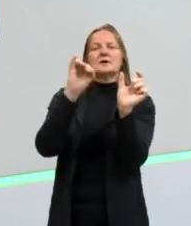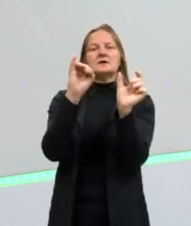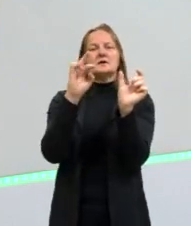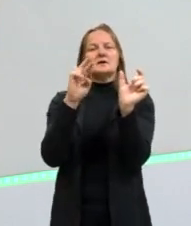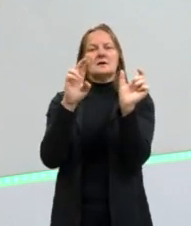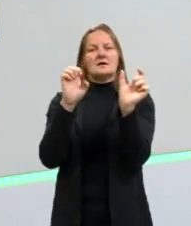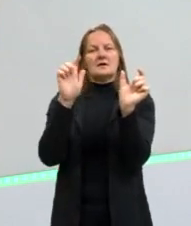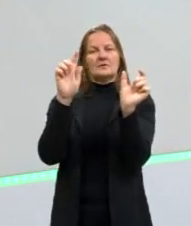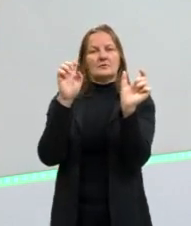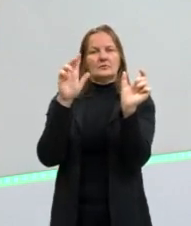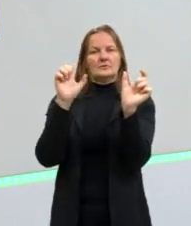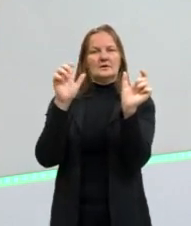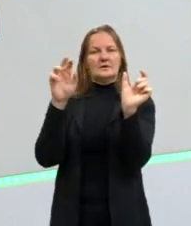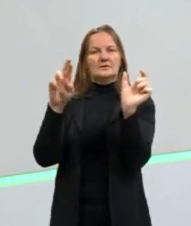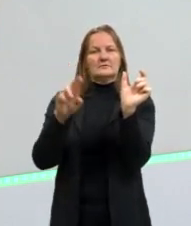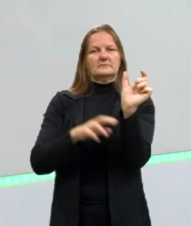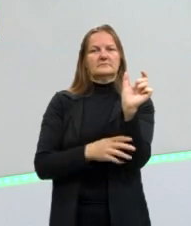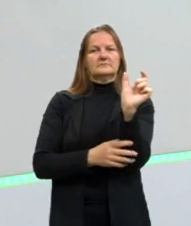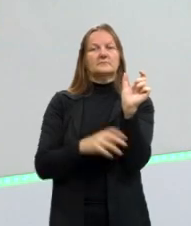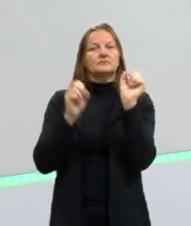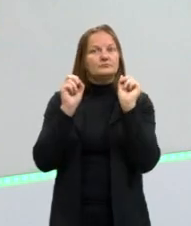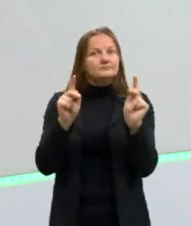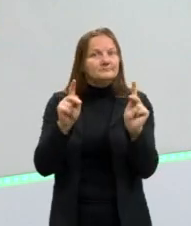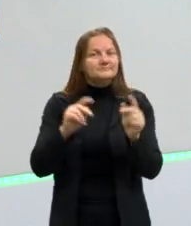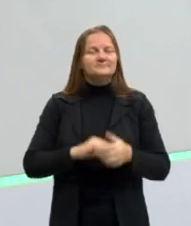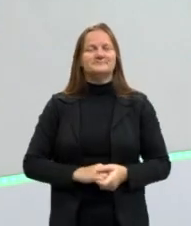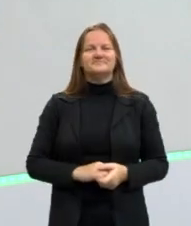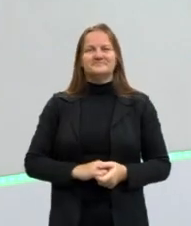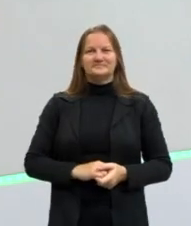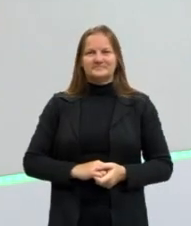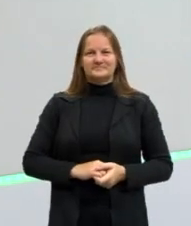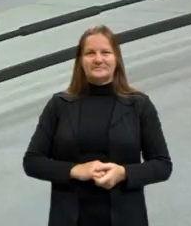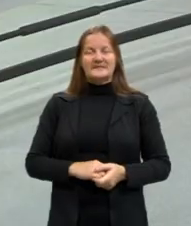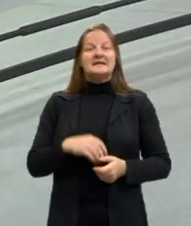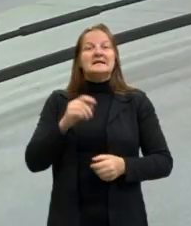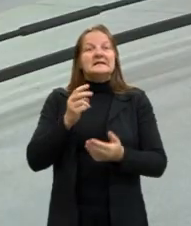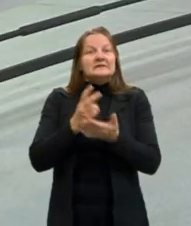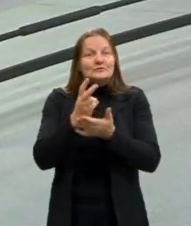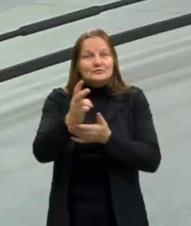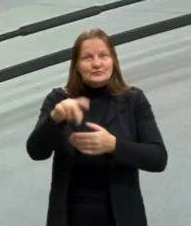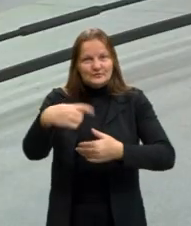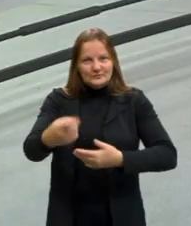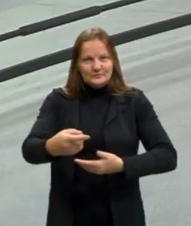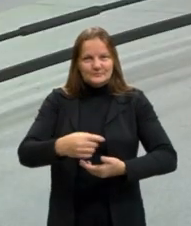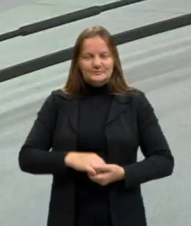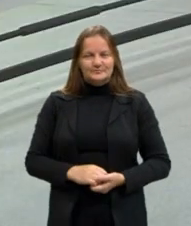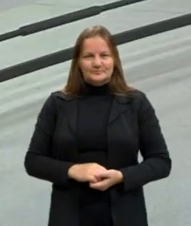irregular, certo? Seguimos, então,